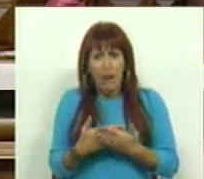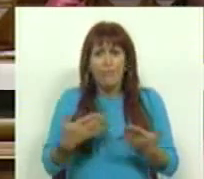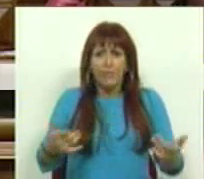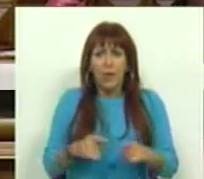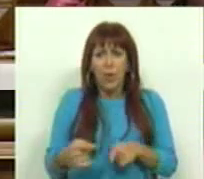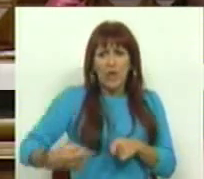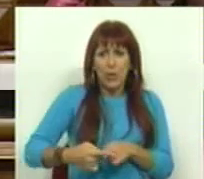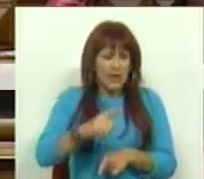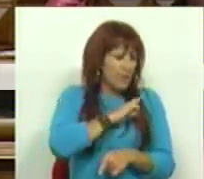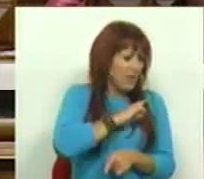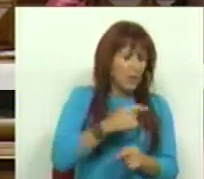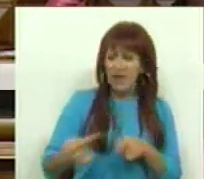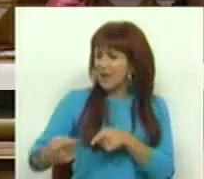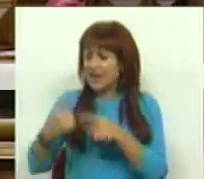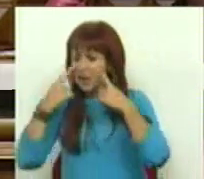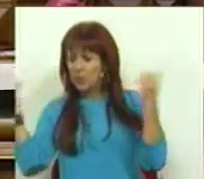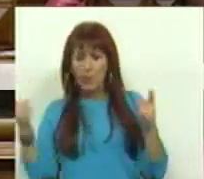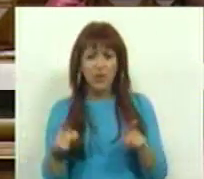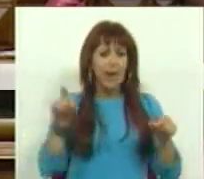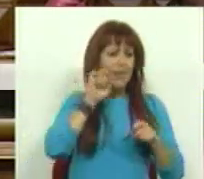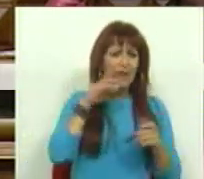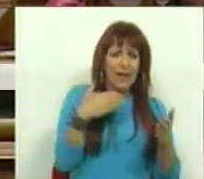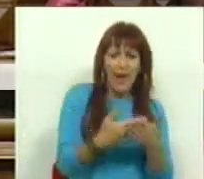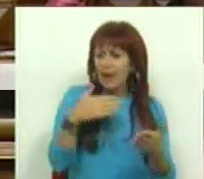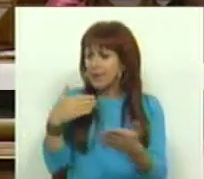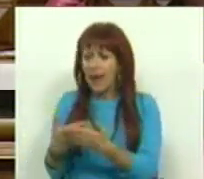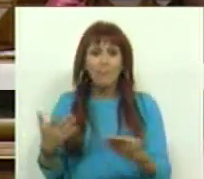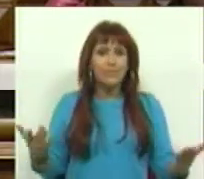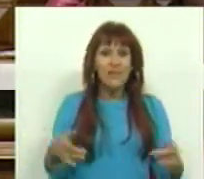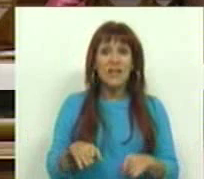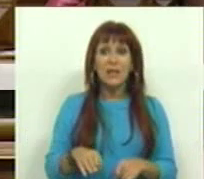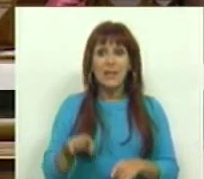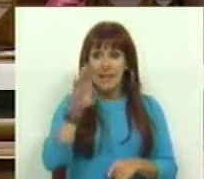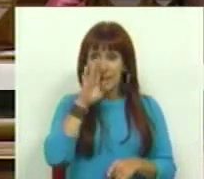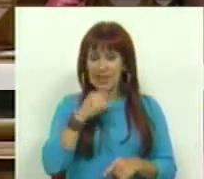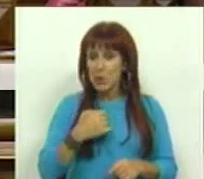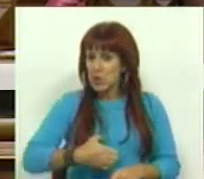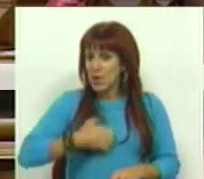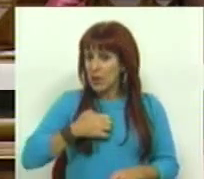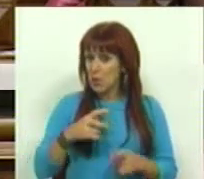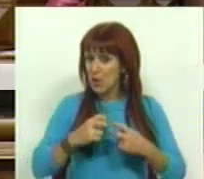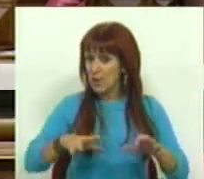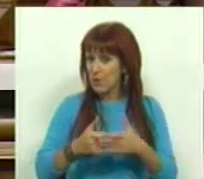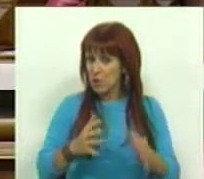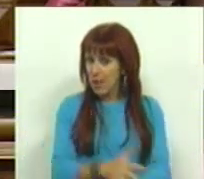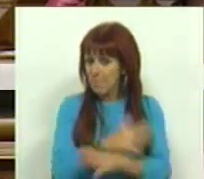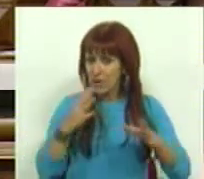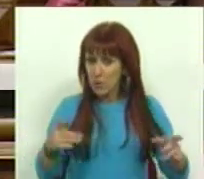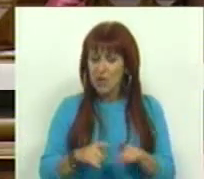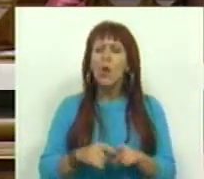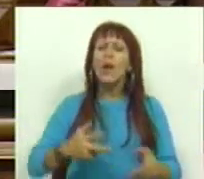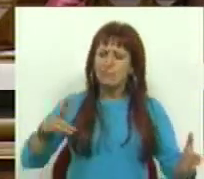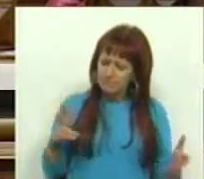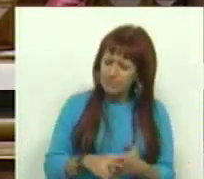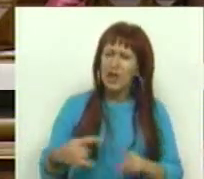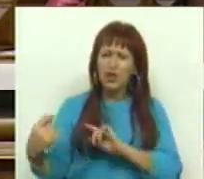que o interesse privado e o interesse público sejam defendidos. E, portanto, se o sentido das bancadas da maioria fosse